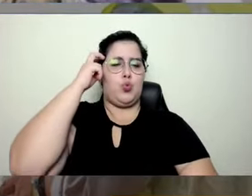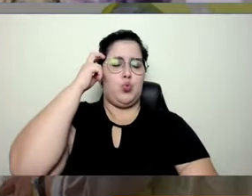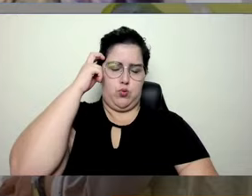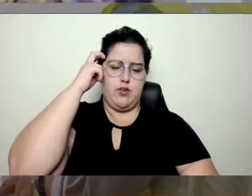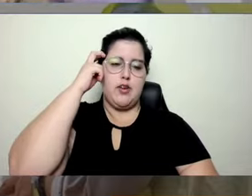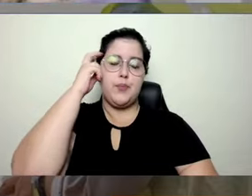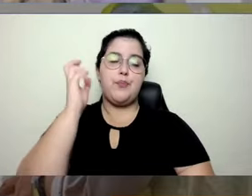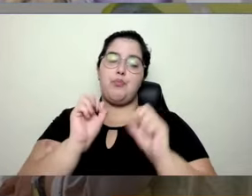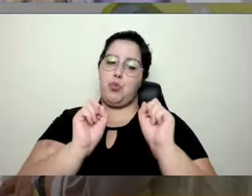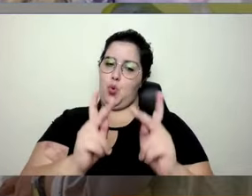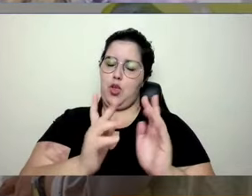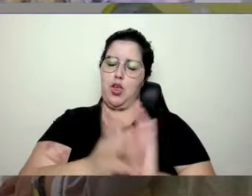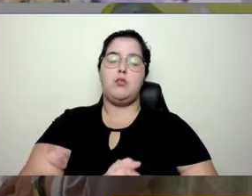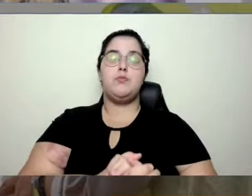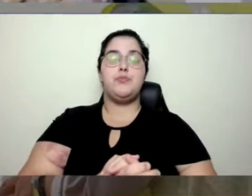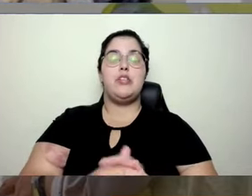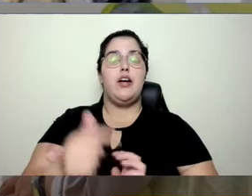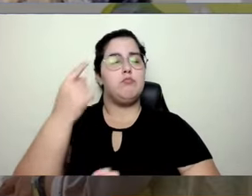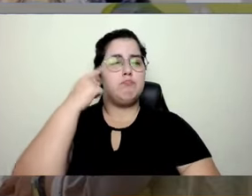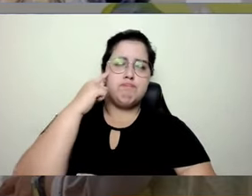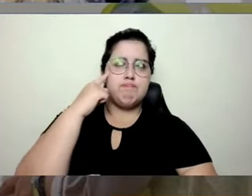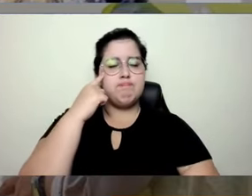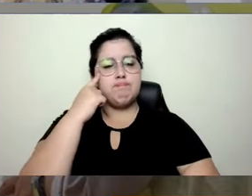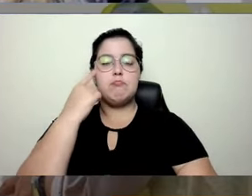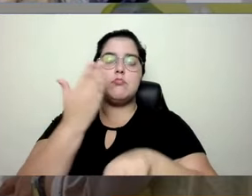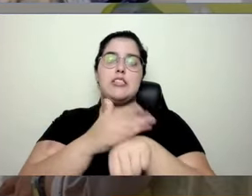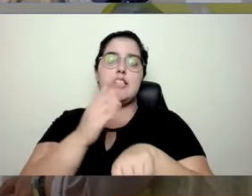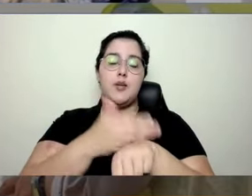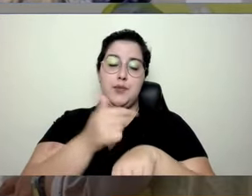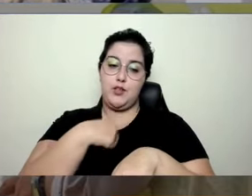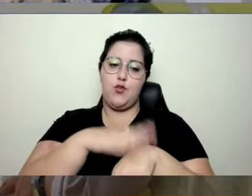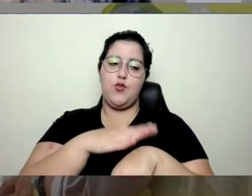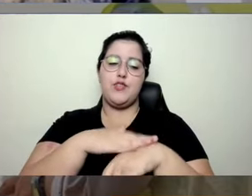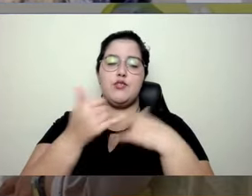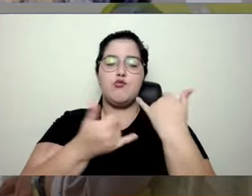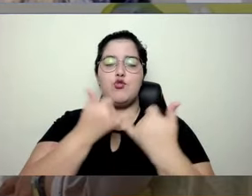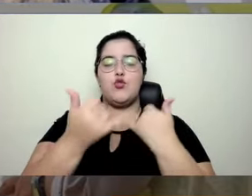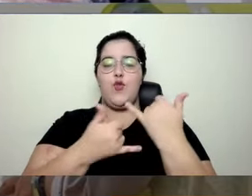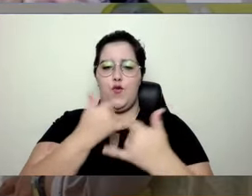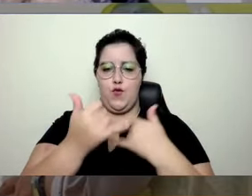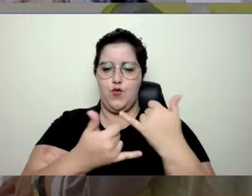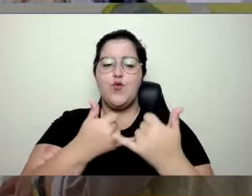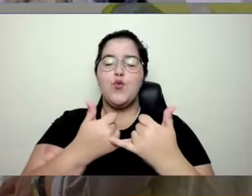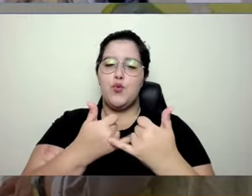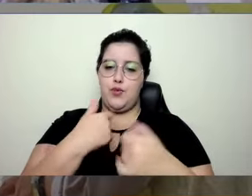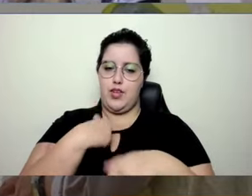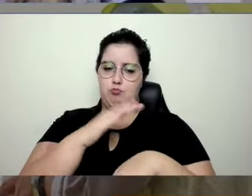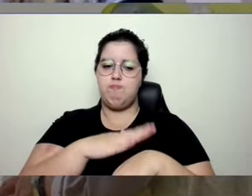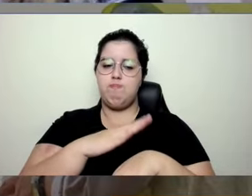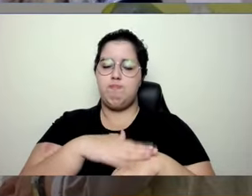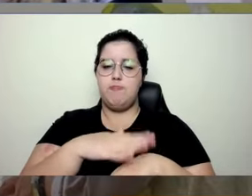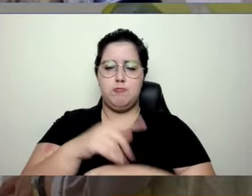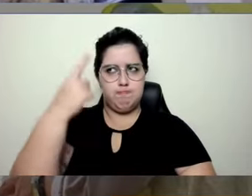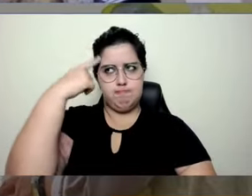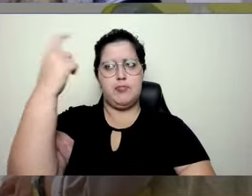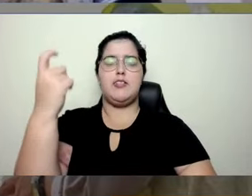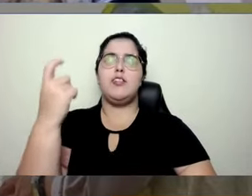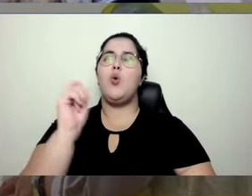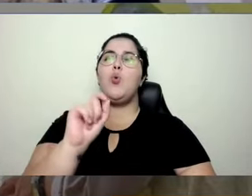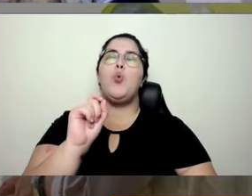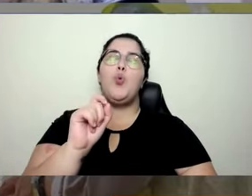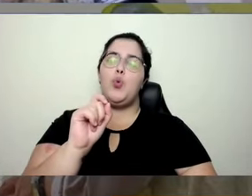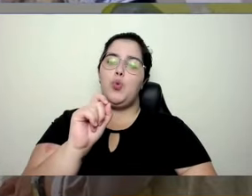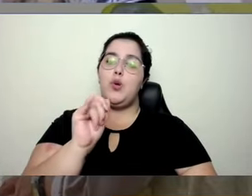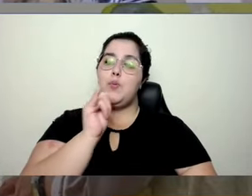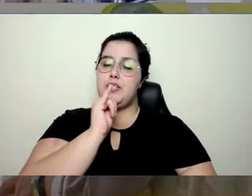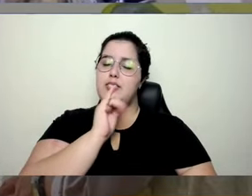E aí, como treinamento, eu fiz um jogo, eu fiz um jogo que a gente fala